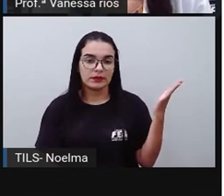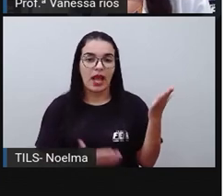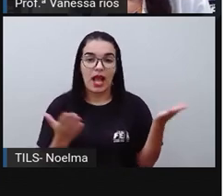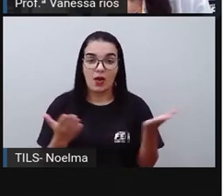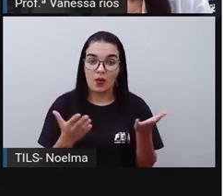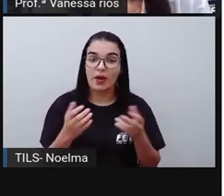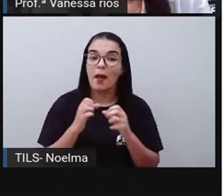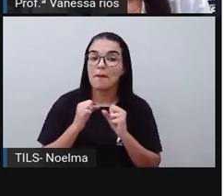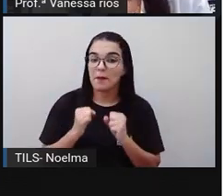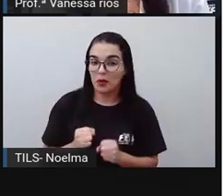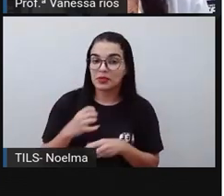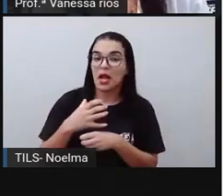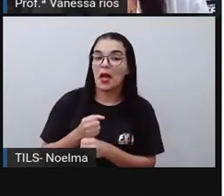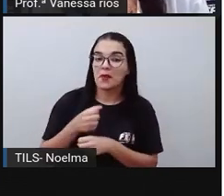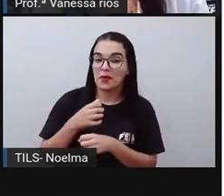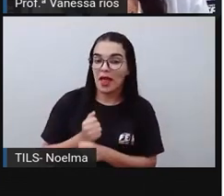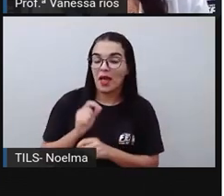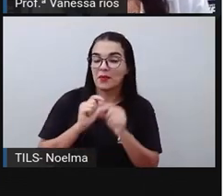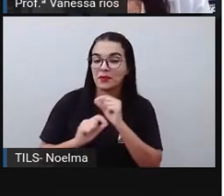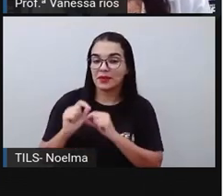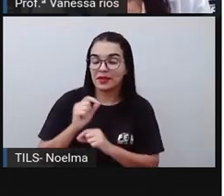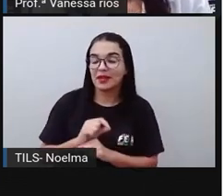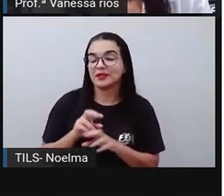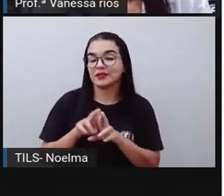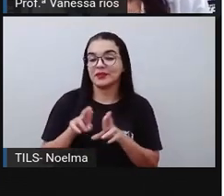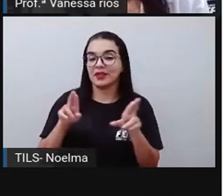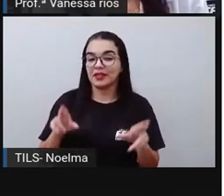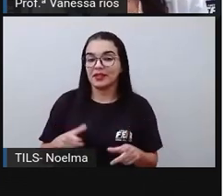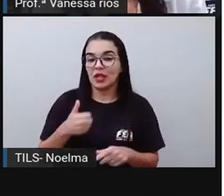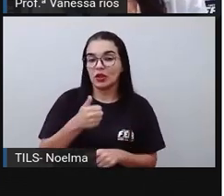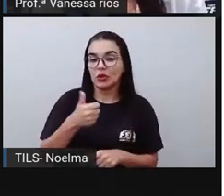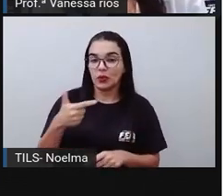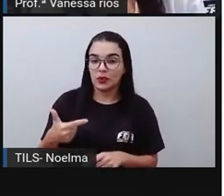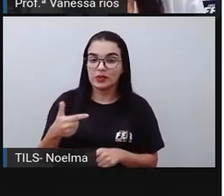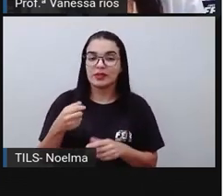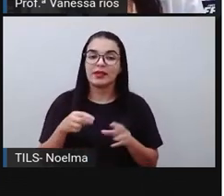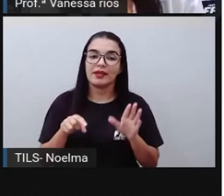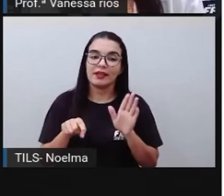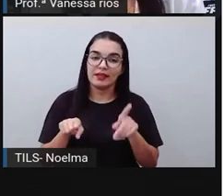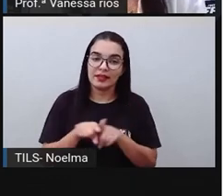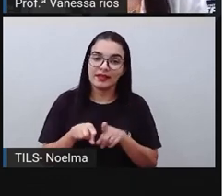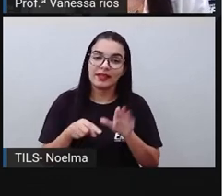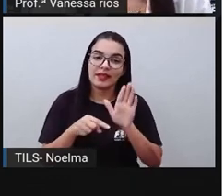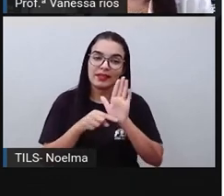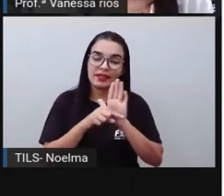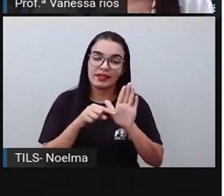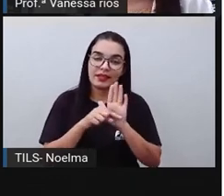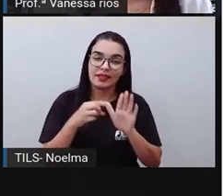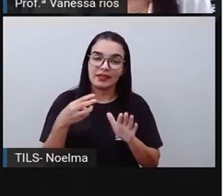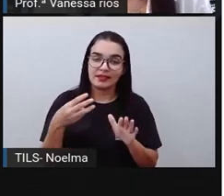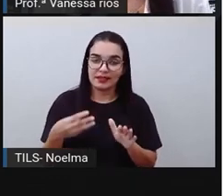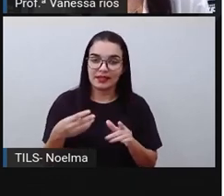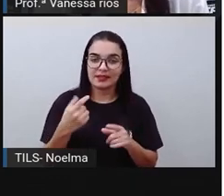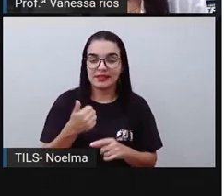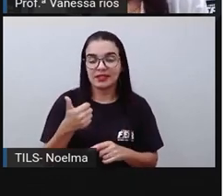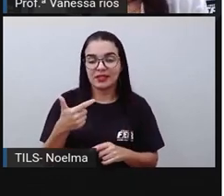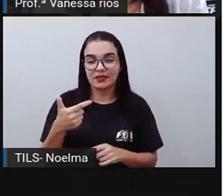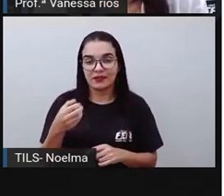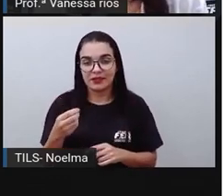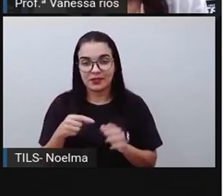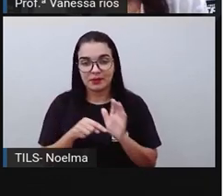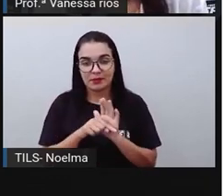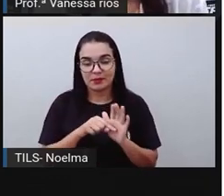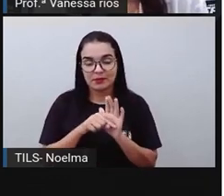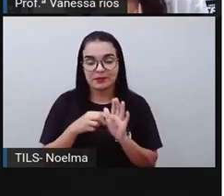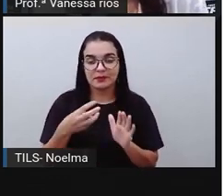Agora, é possível calcular a diferença entre 12 e 3, que, na verdade, é 120 e 30.